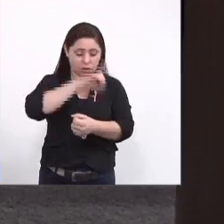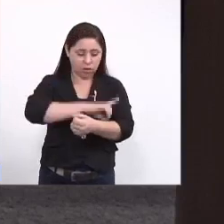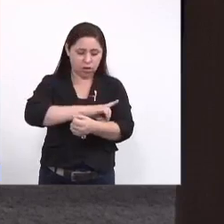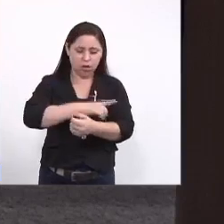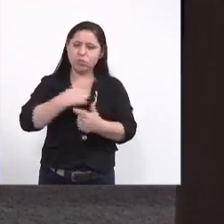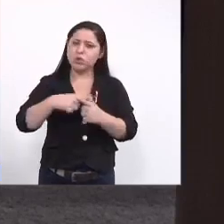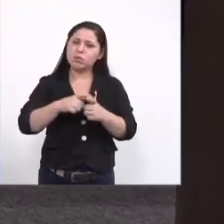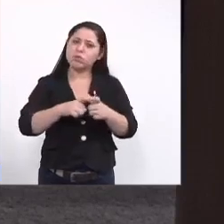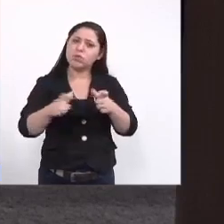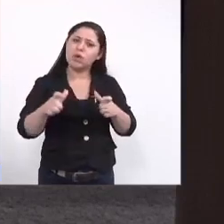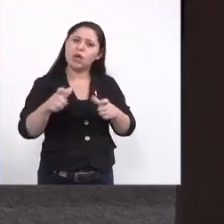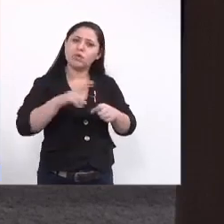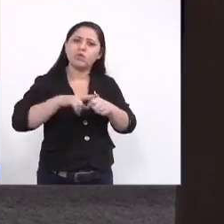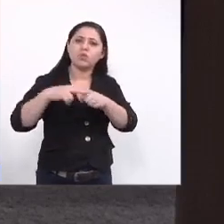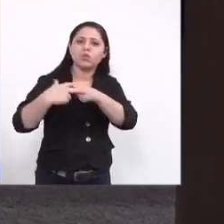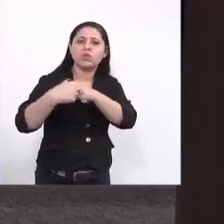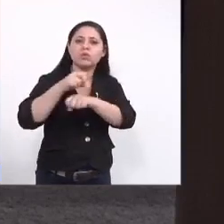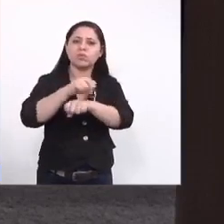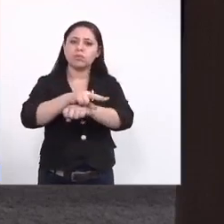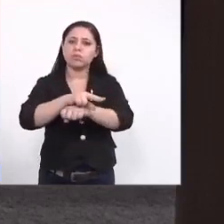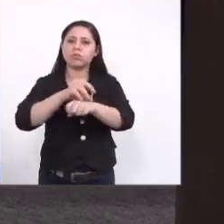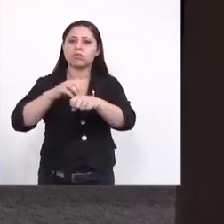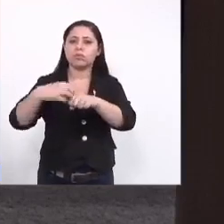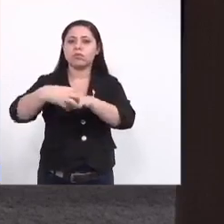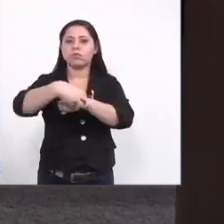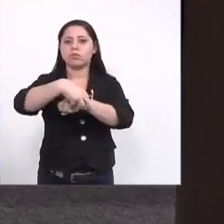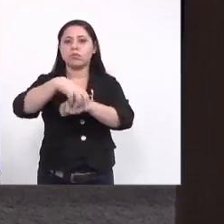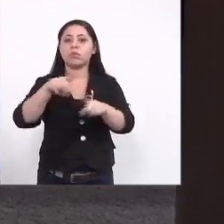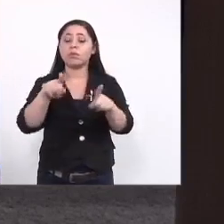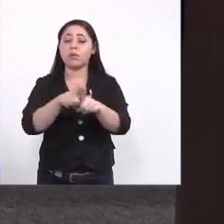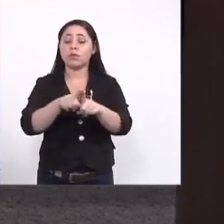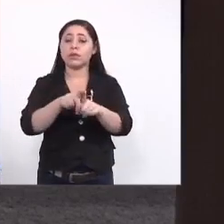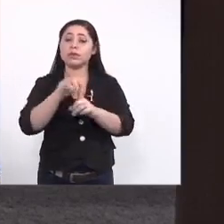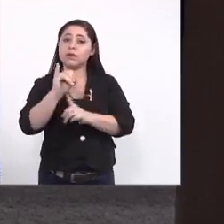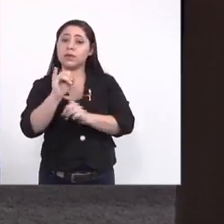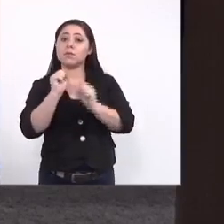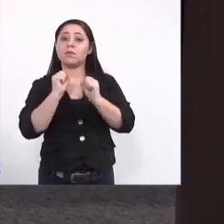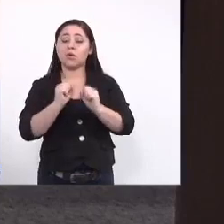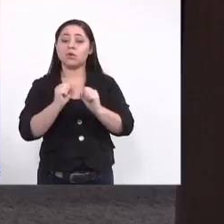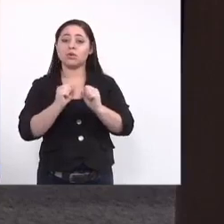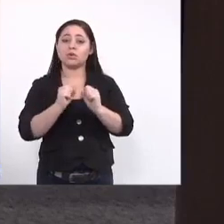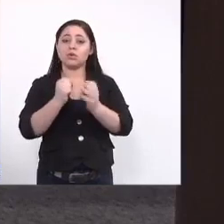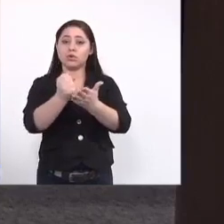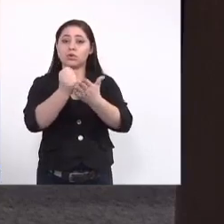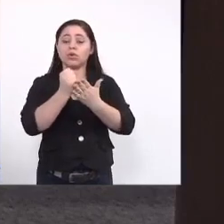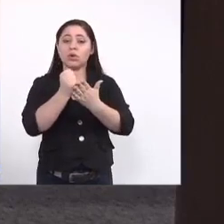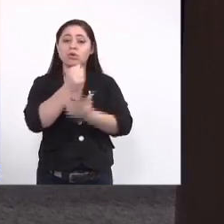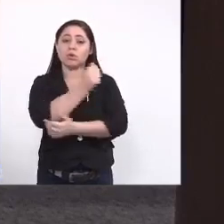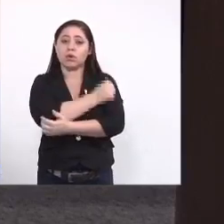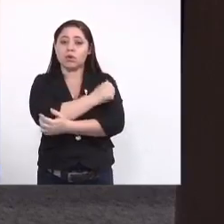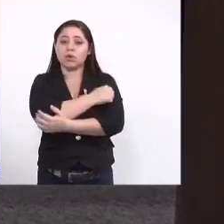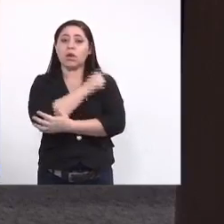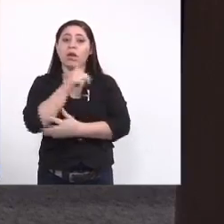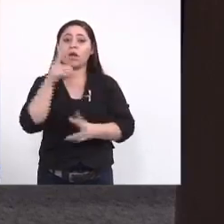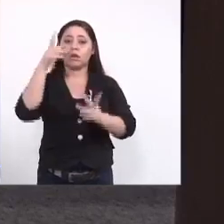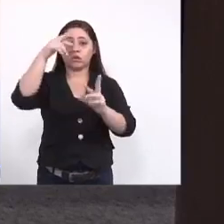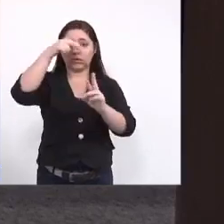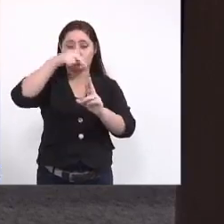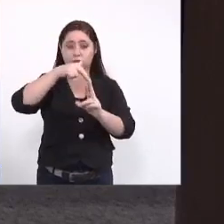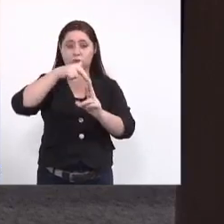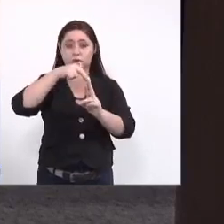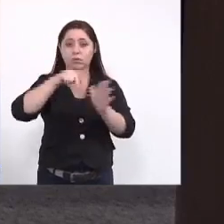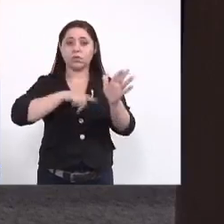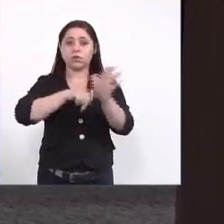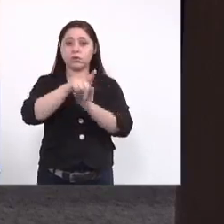por que não estender para zika e chikungunya também então se vocês me permitirem eu trouxe o aluno que é um dos responsáveis pela